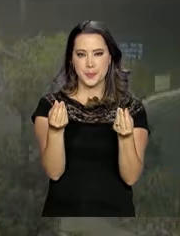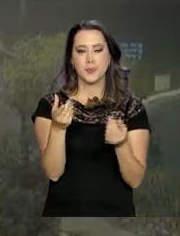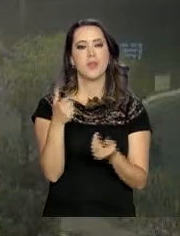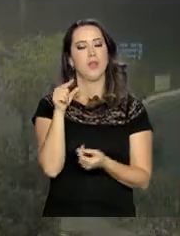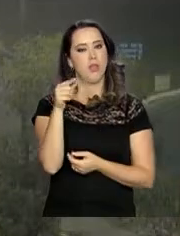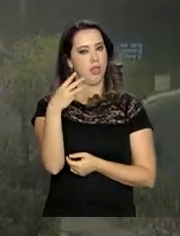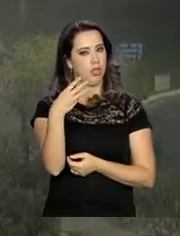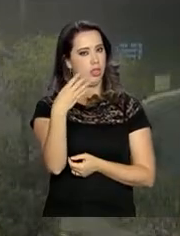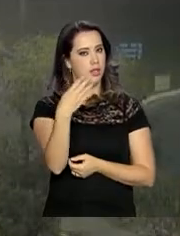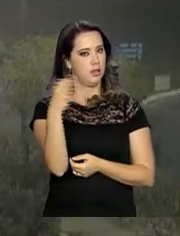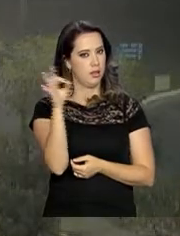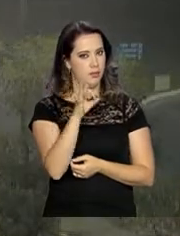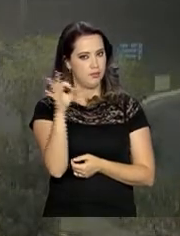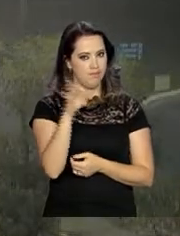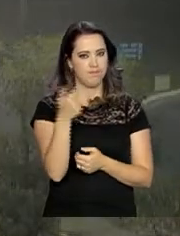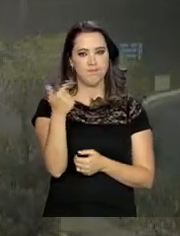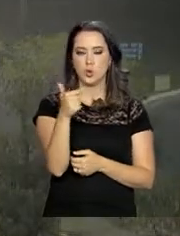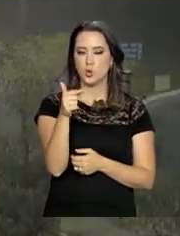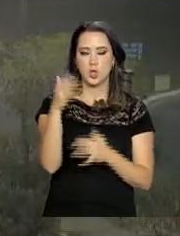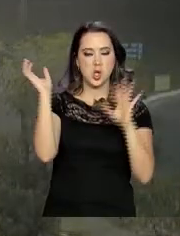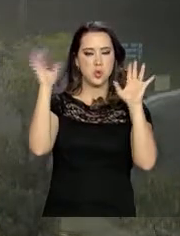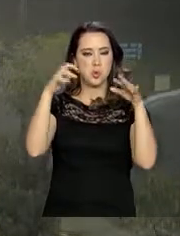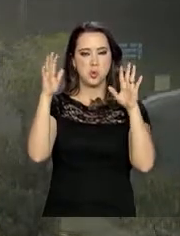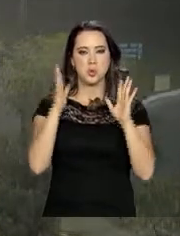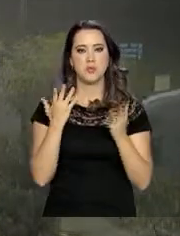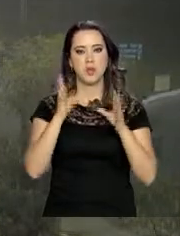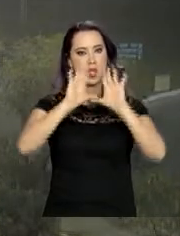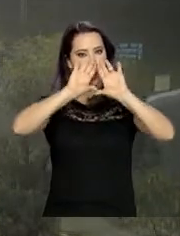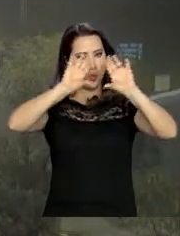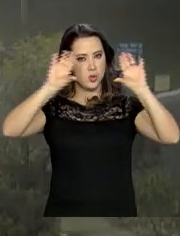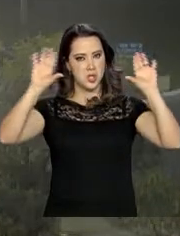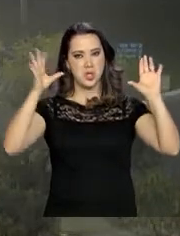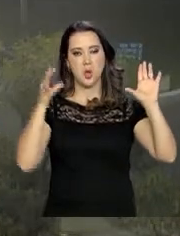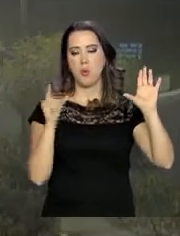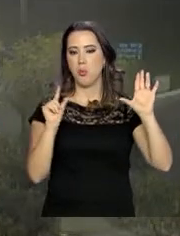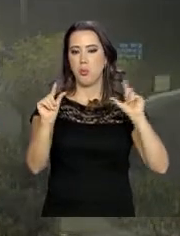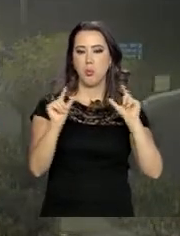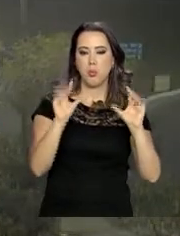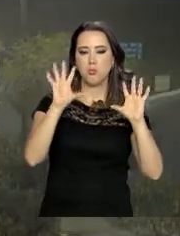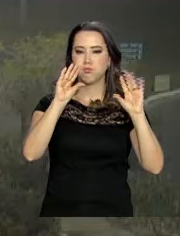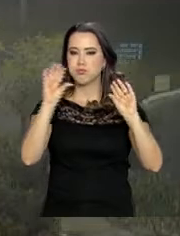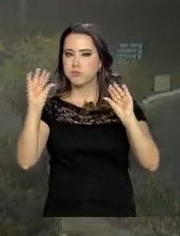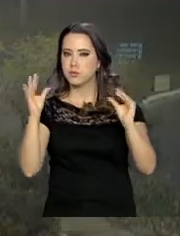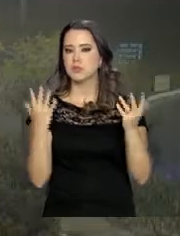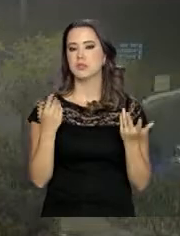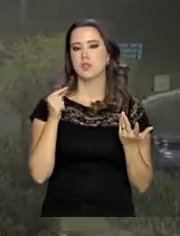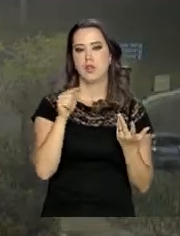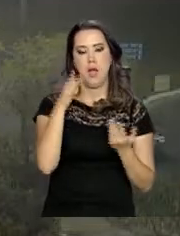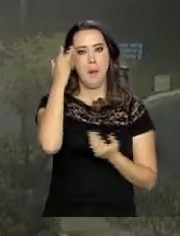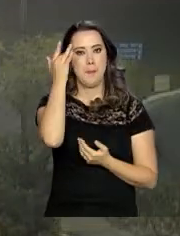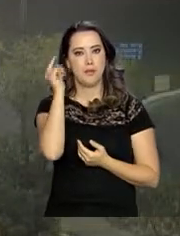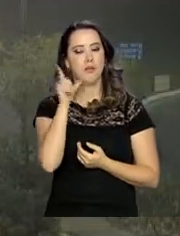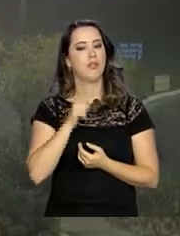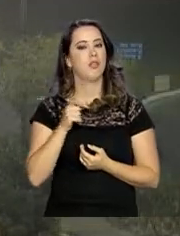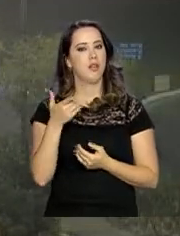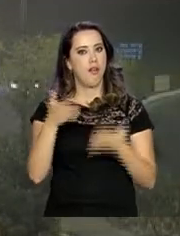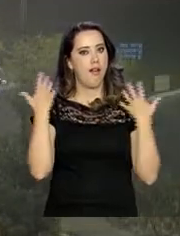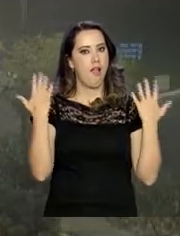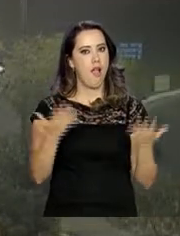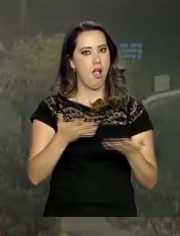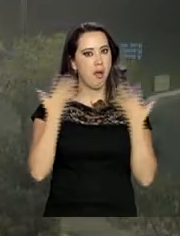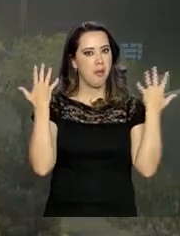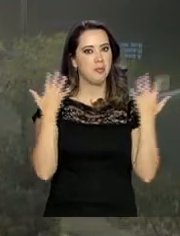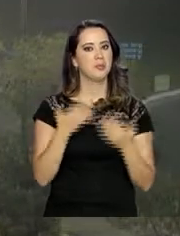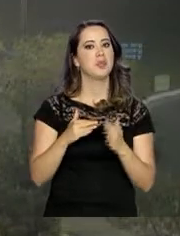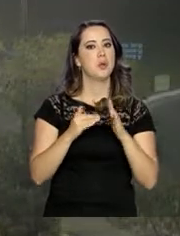34%. Não há previsão de chuva e o céu segue com poucas nuvens. Para amanhã, mais um dia de calor em Brasília,